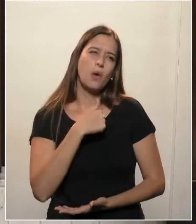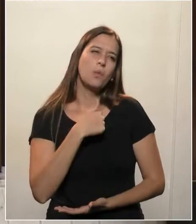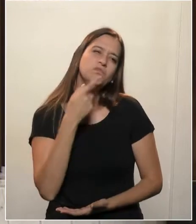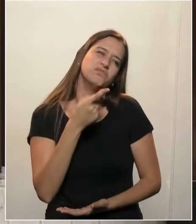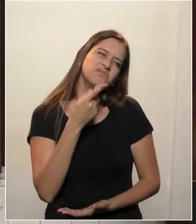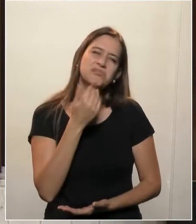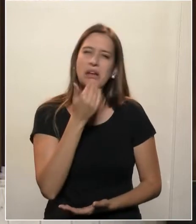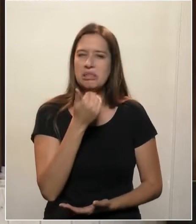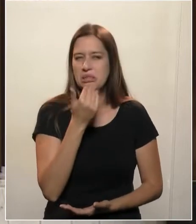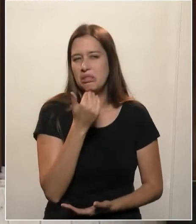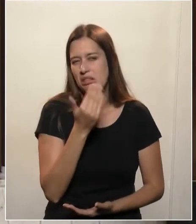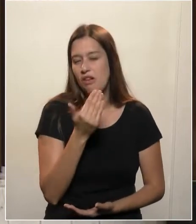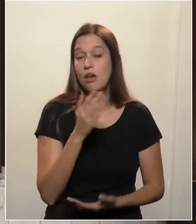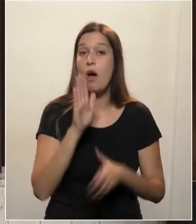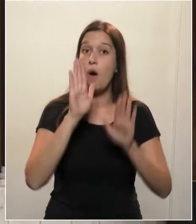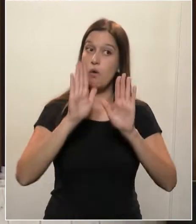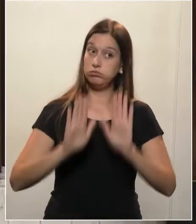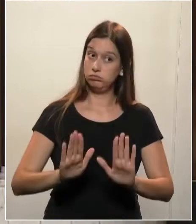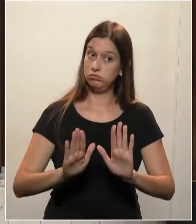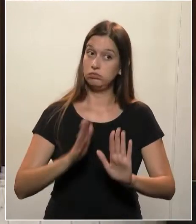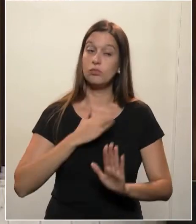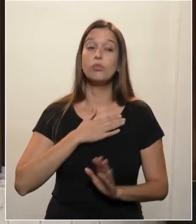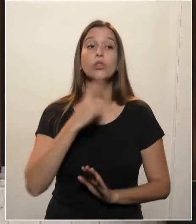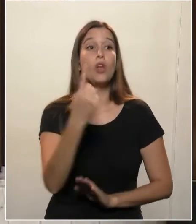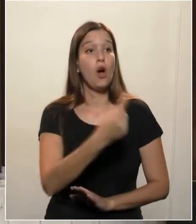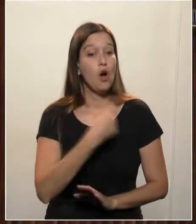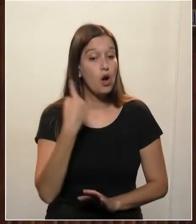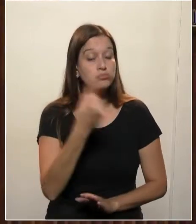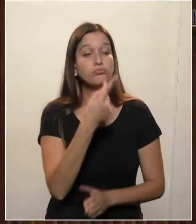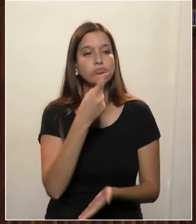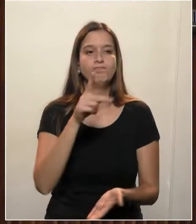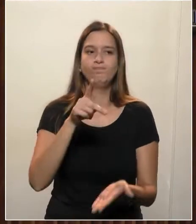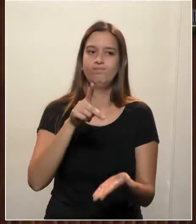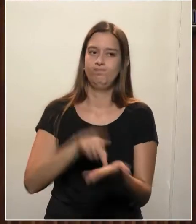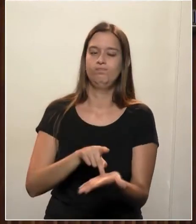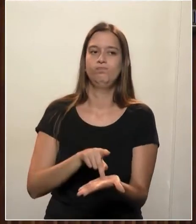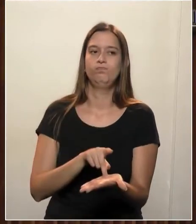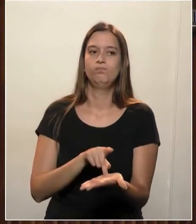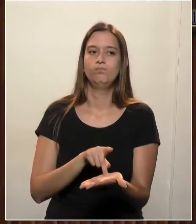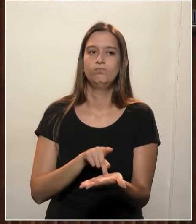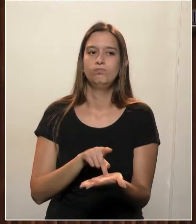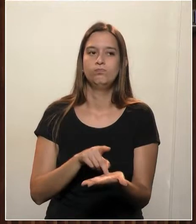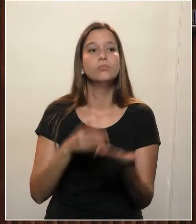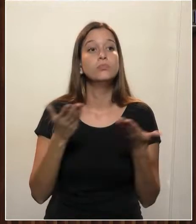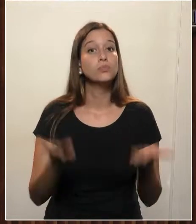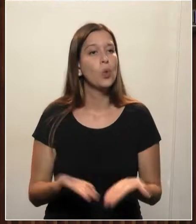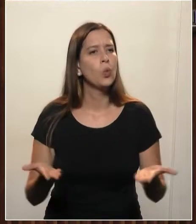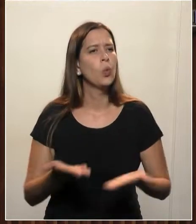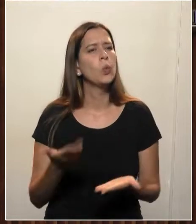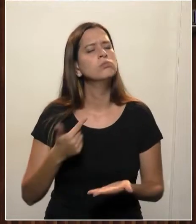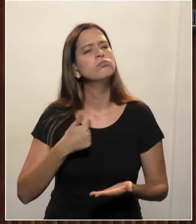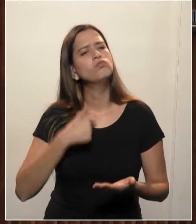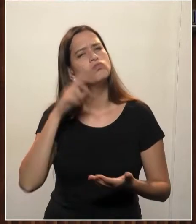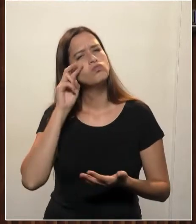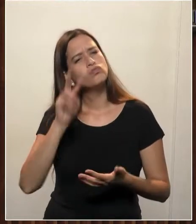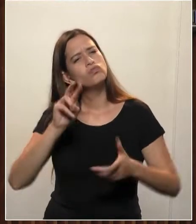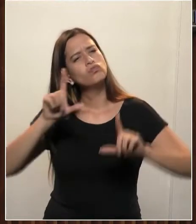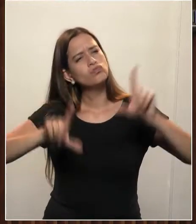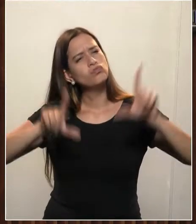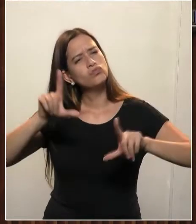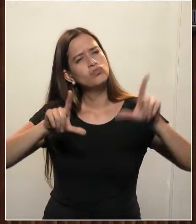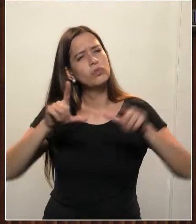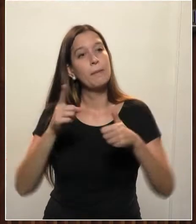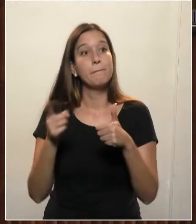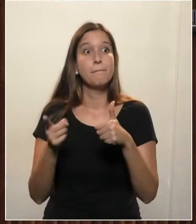Eu tenho coisas que você tem que falar a verdade. Nós assistimos hoje, é a primeira vez que ocorre lá nos Estados